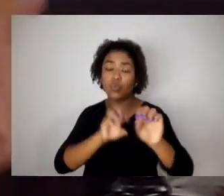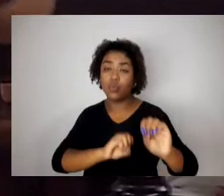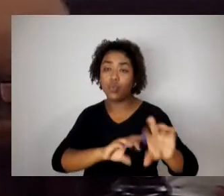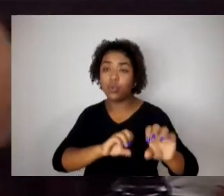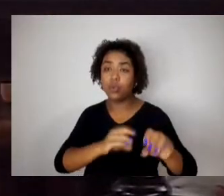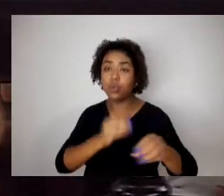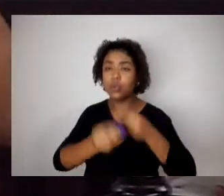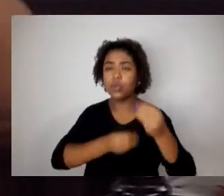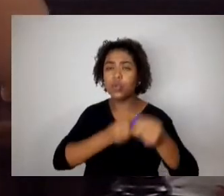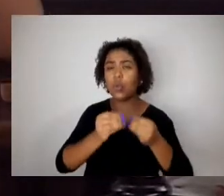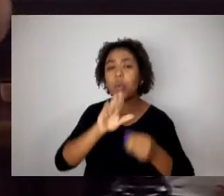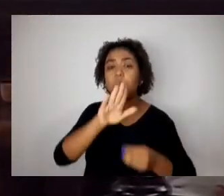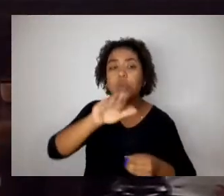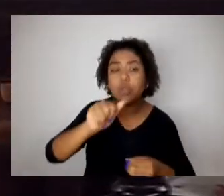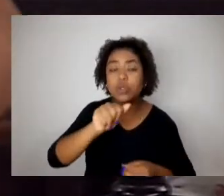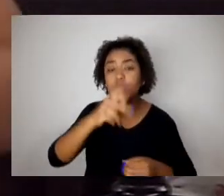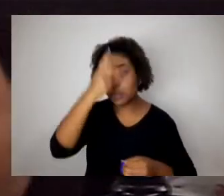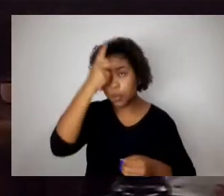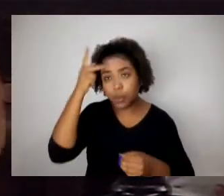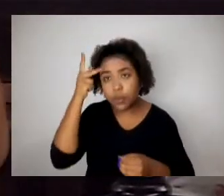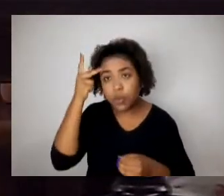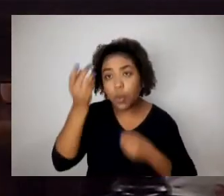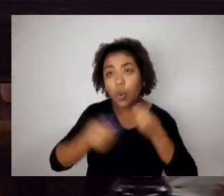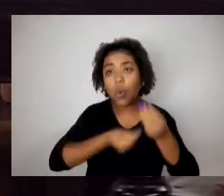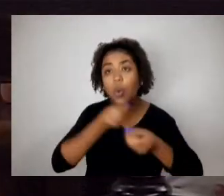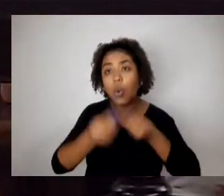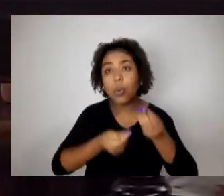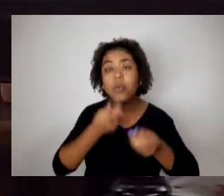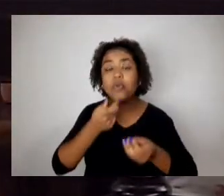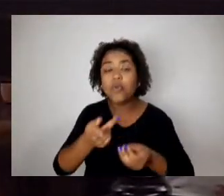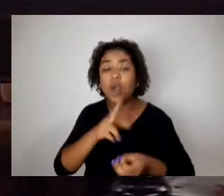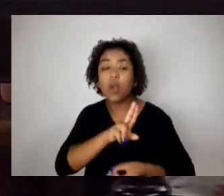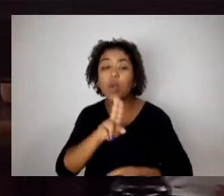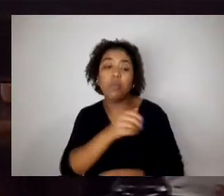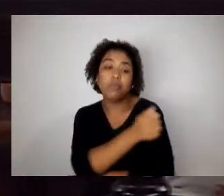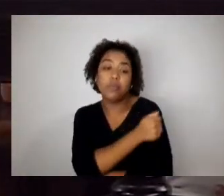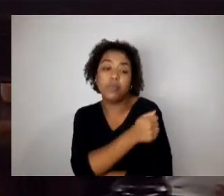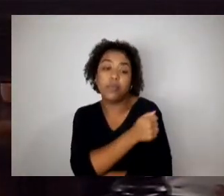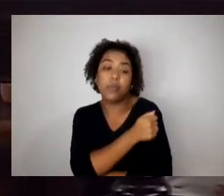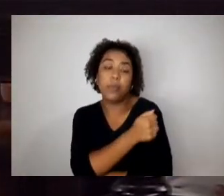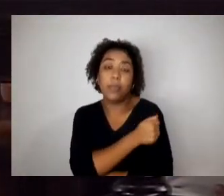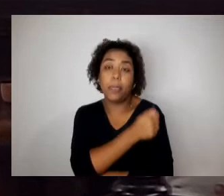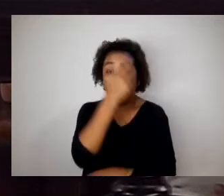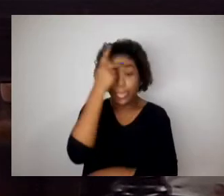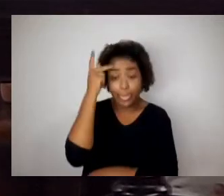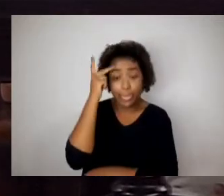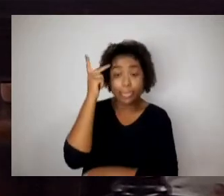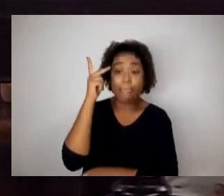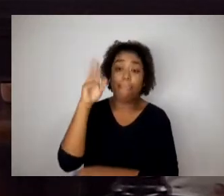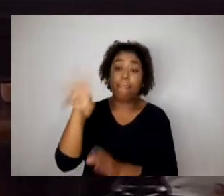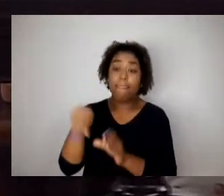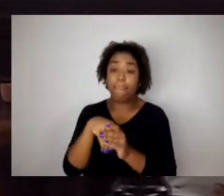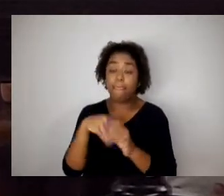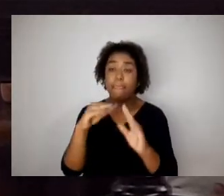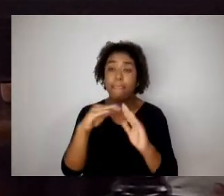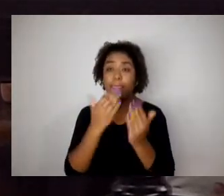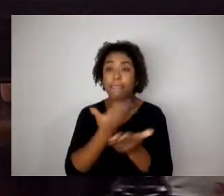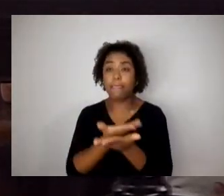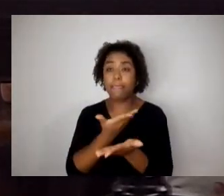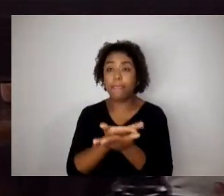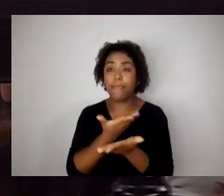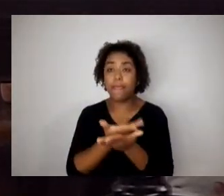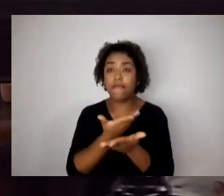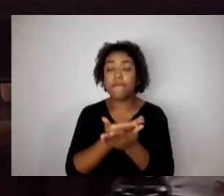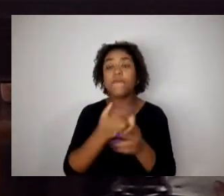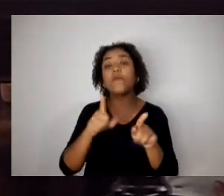que eu me refiro a meu aluno, como que eu me refiro às pessoas no espaço escolar. E aqui também passa a ser uma violação ao